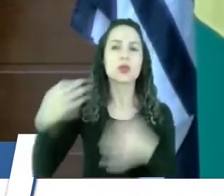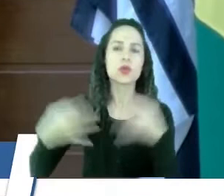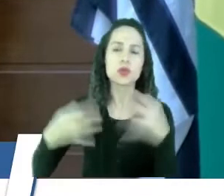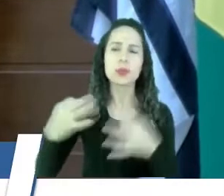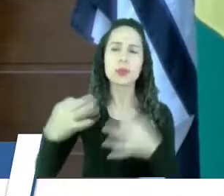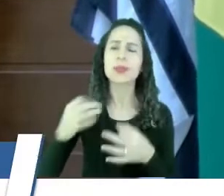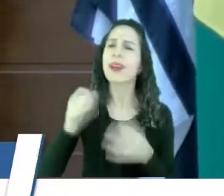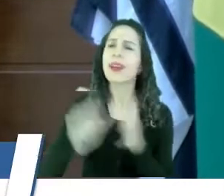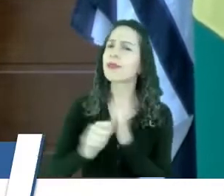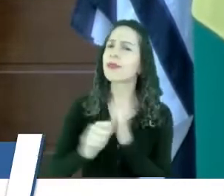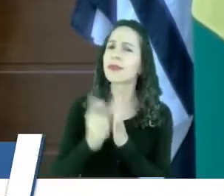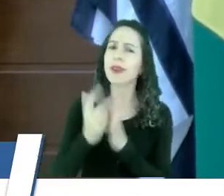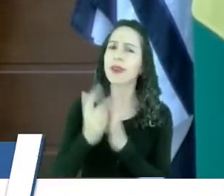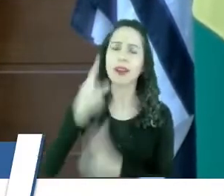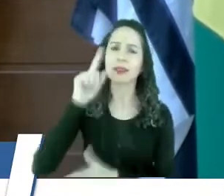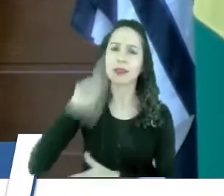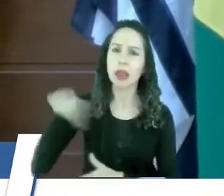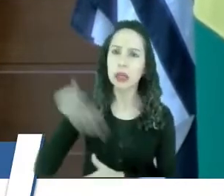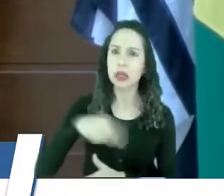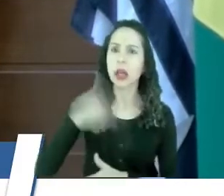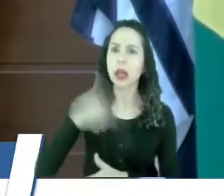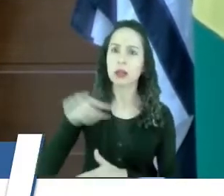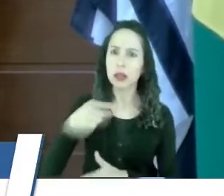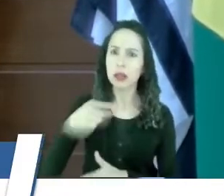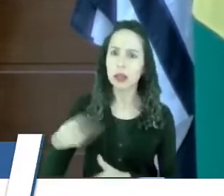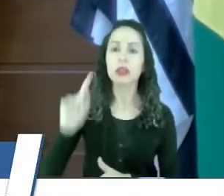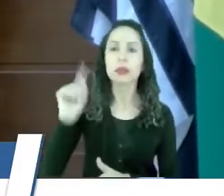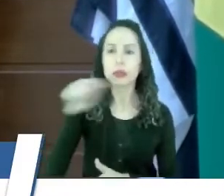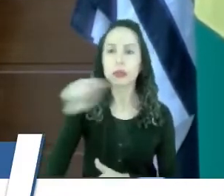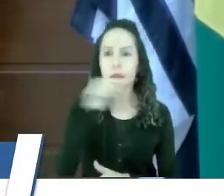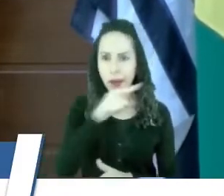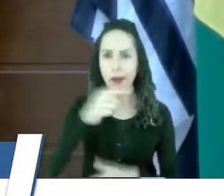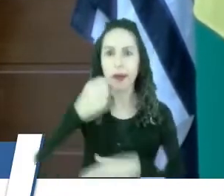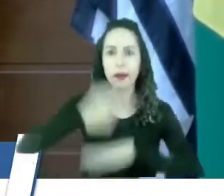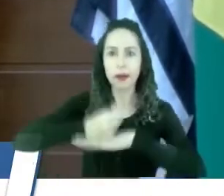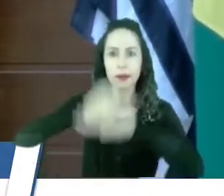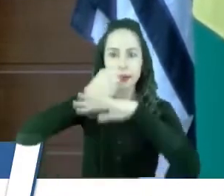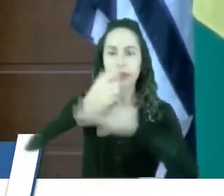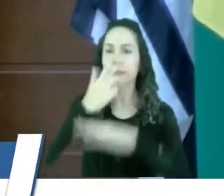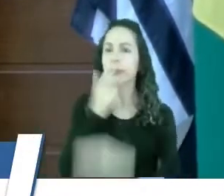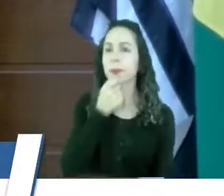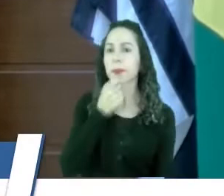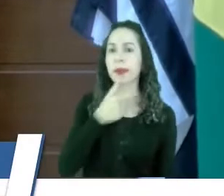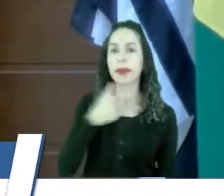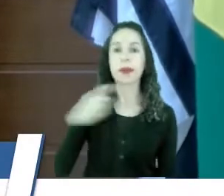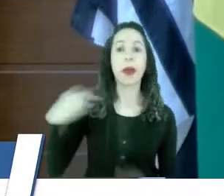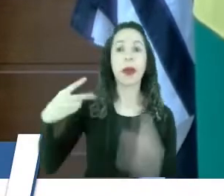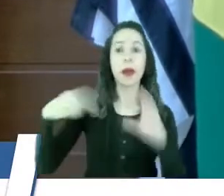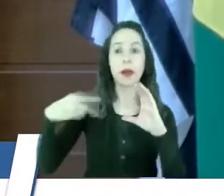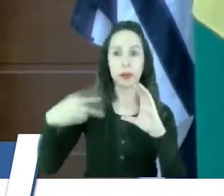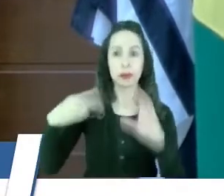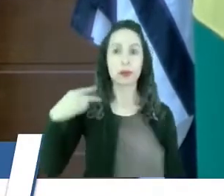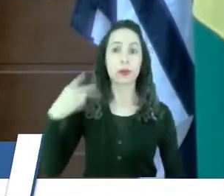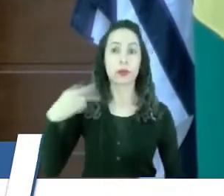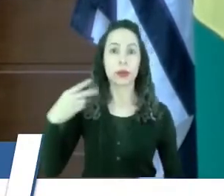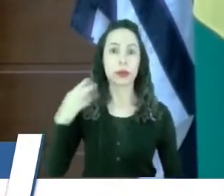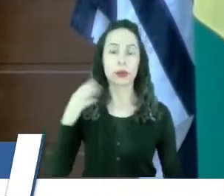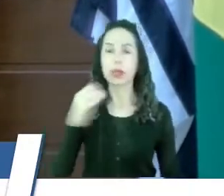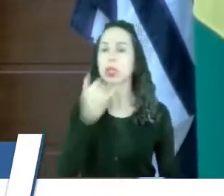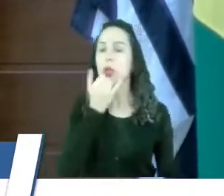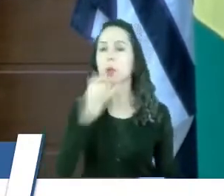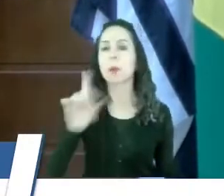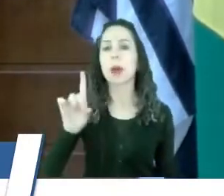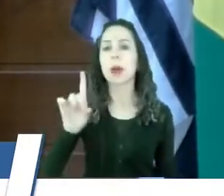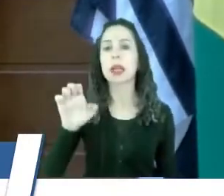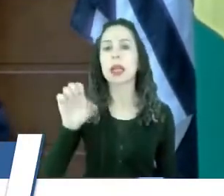Franca já virou até chacota lá no TJ. Os vereadores, quando chega esse assunto lá, os desembargadores,